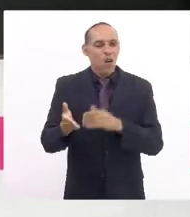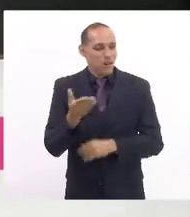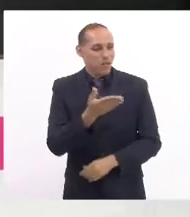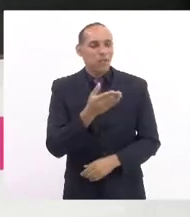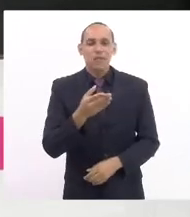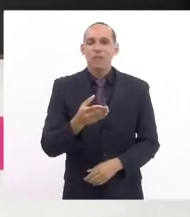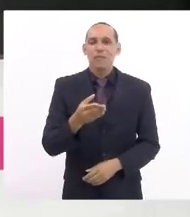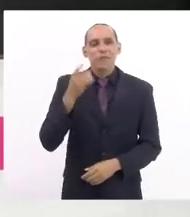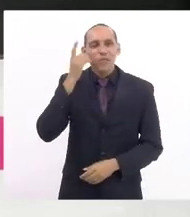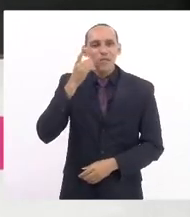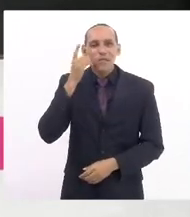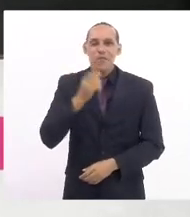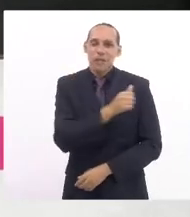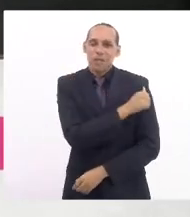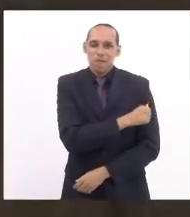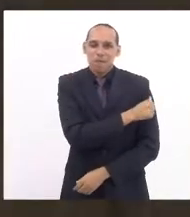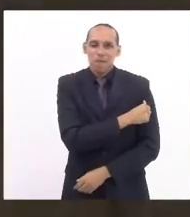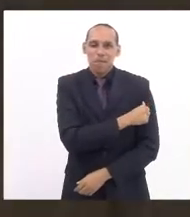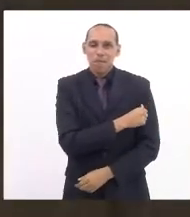de iniciar a pauta do dia.